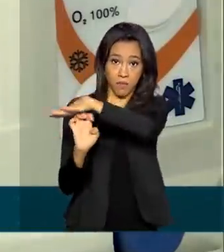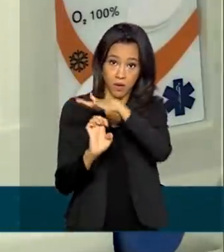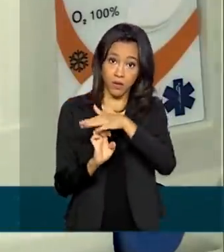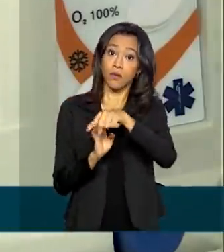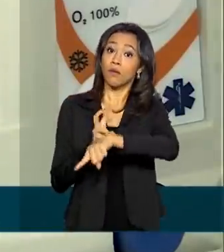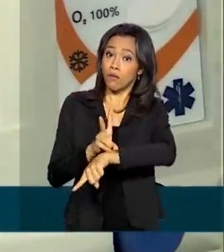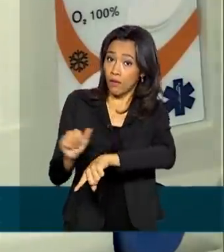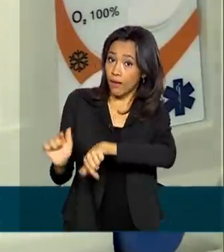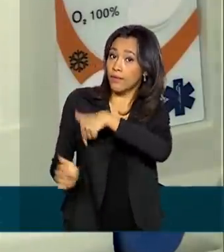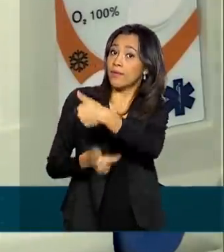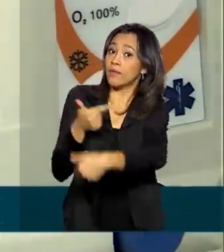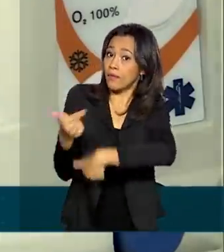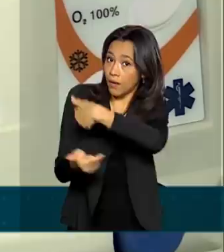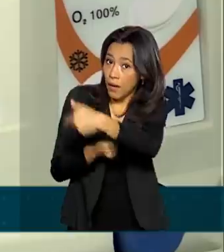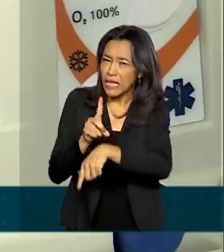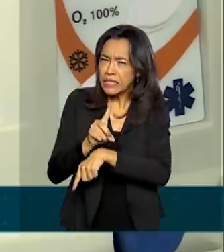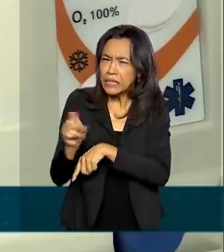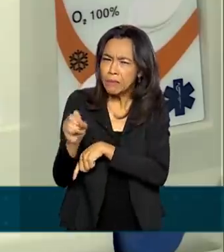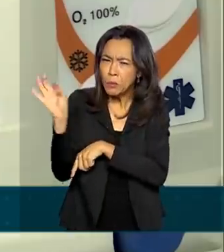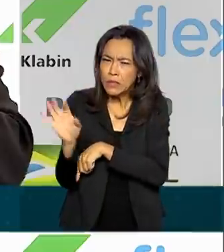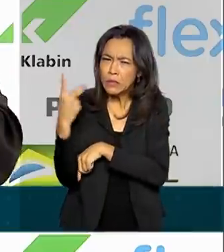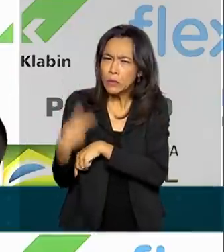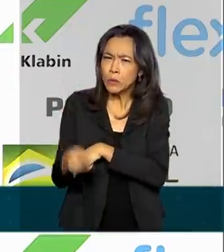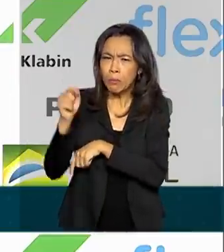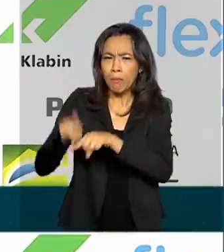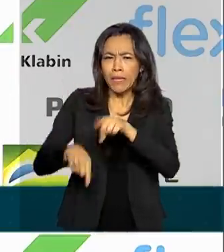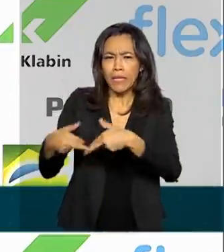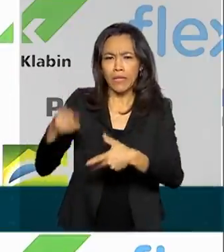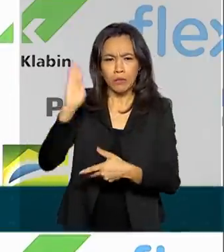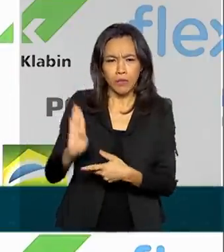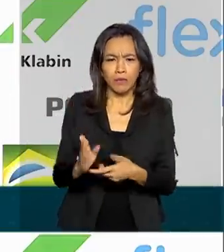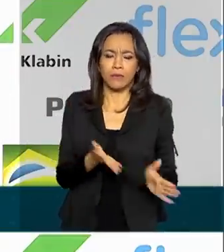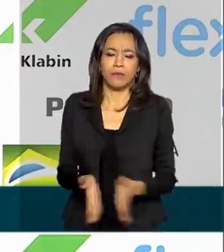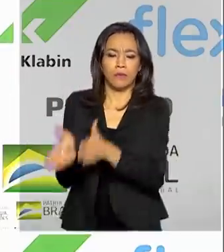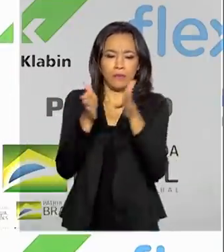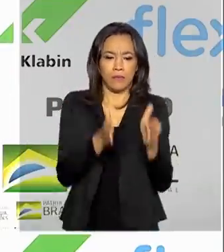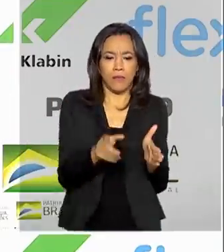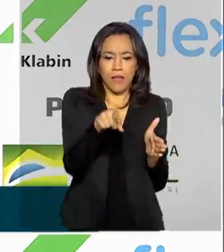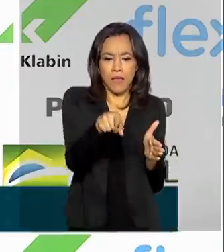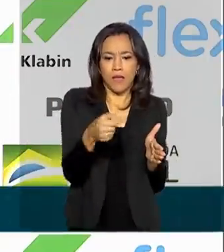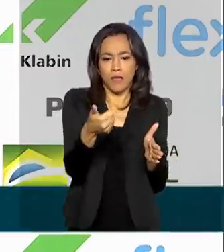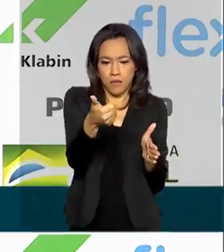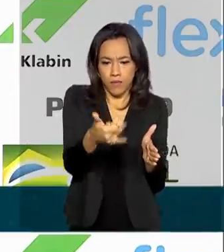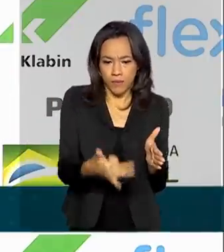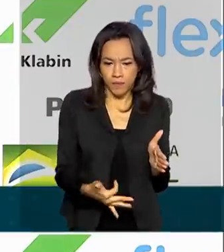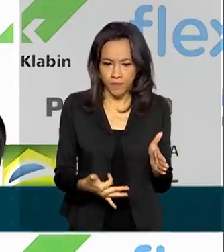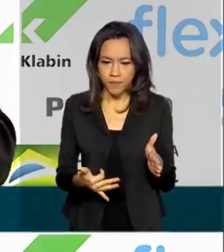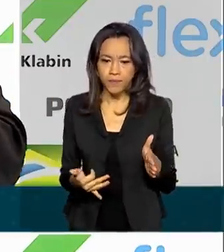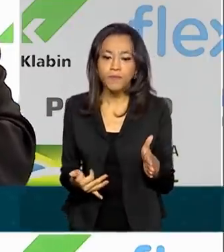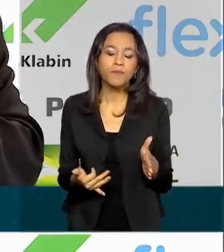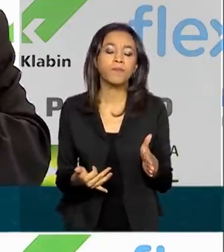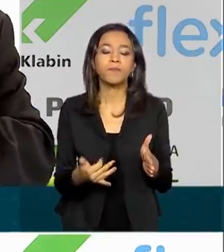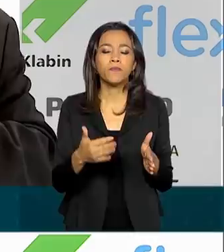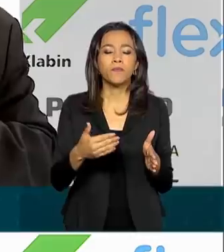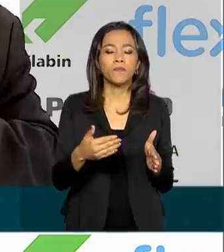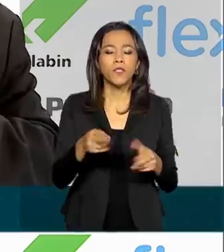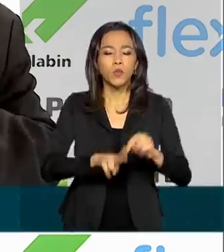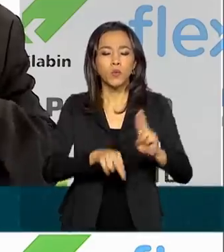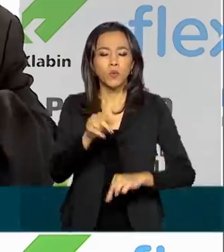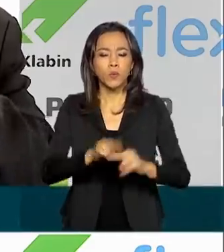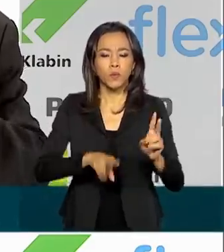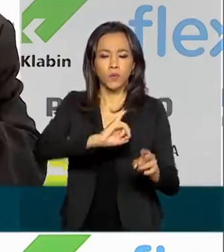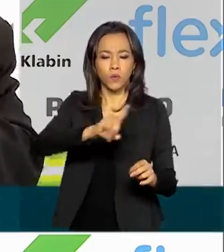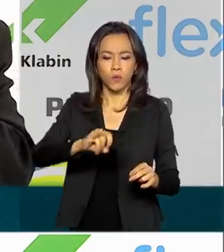trabalhar com produção 100% nacional. Teremos soluções a partir da perspectiva de junho, julho,